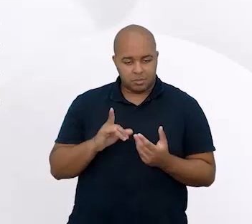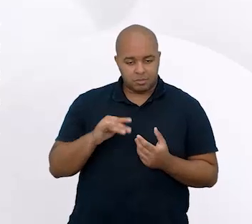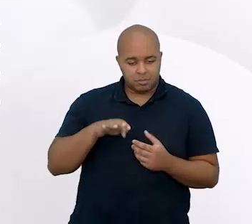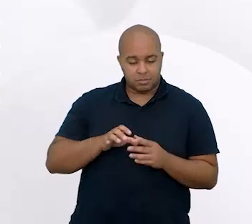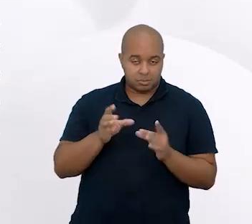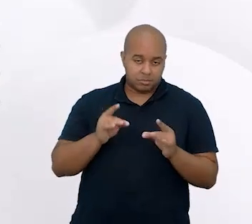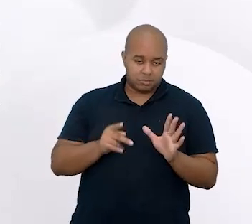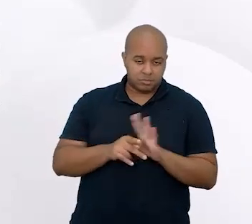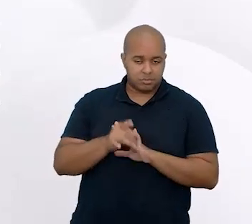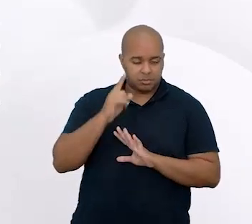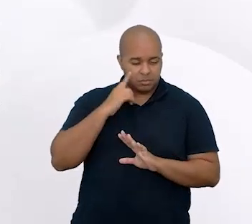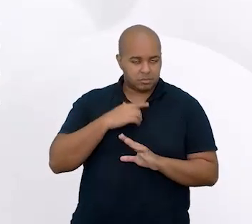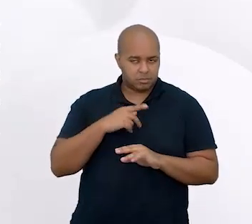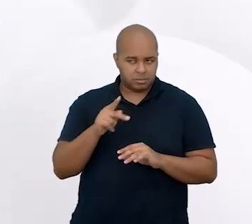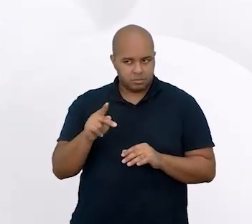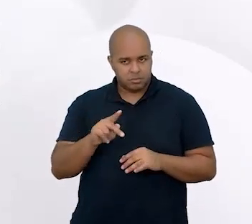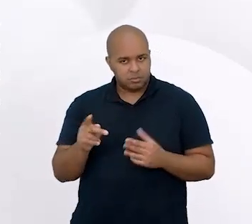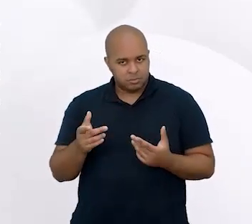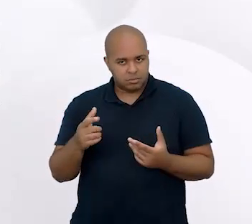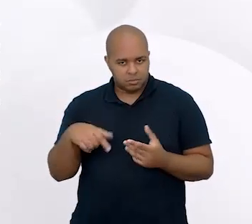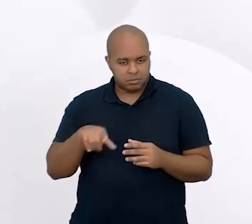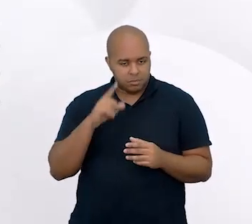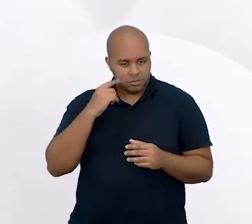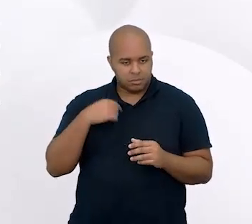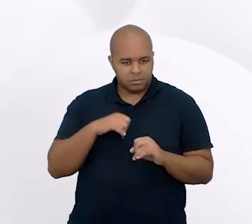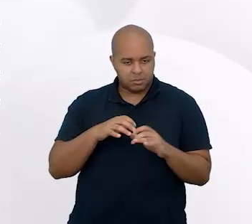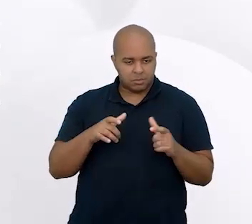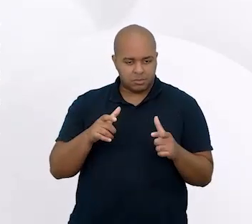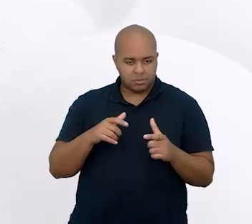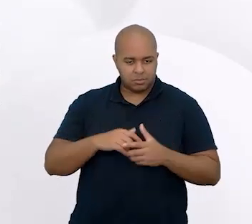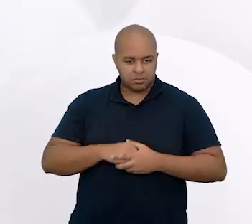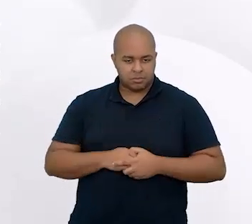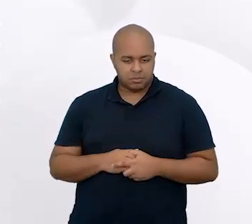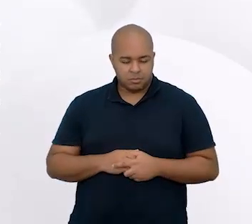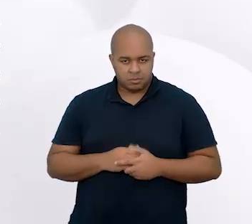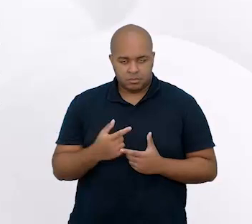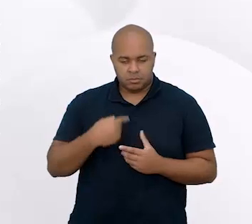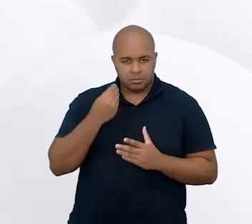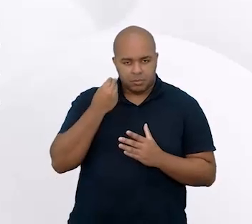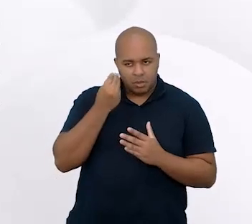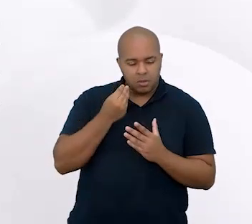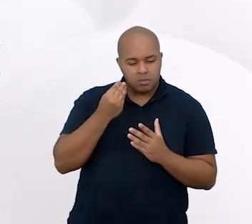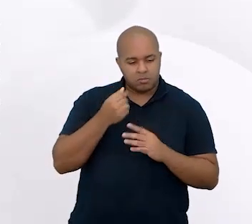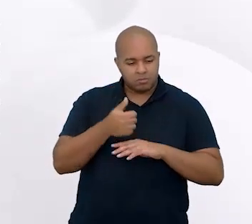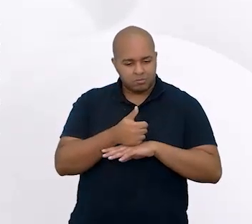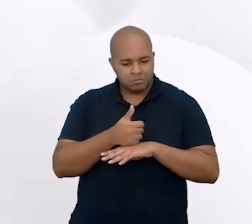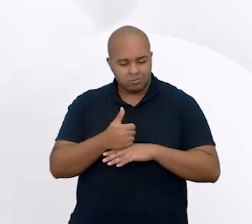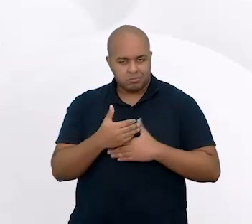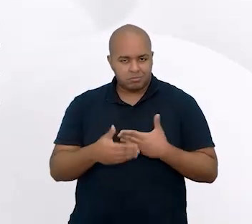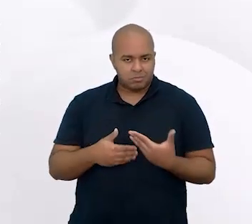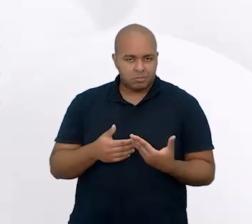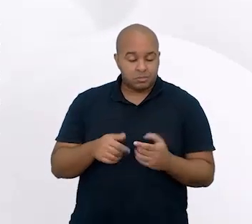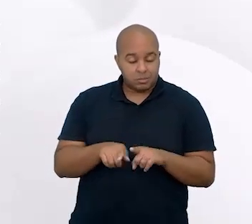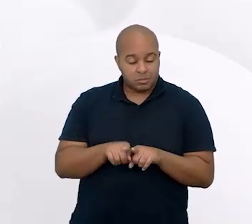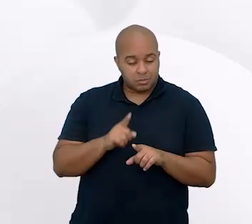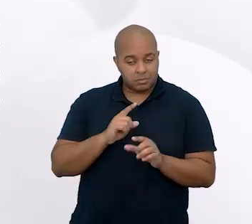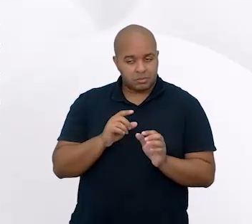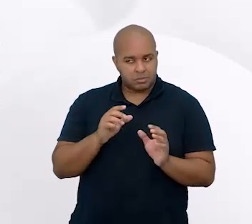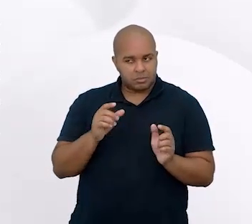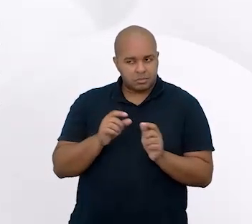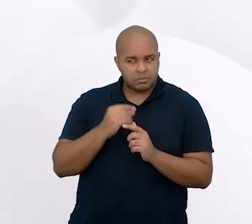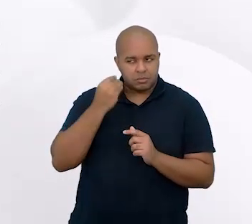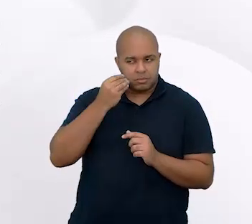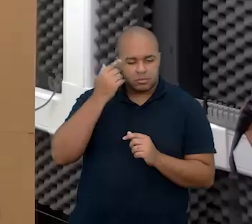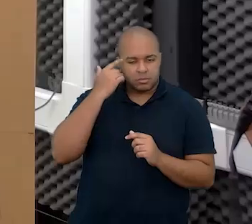específicas docentes, né? Aí na dimensão do conhecimento profissional, A1.1. Na dimensão do